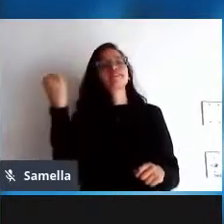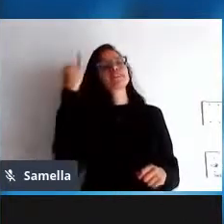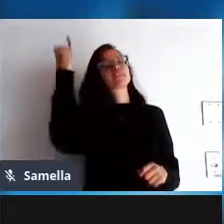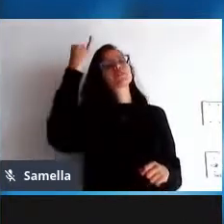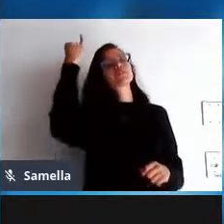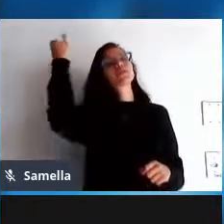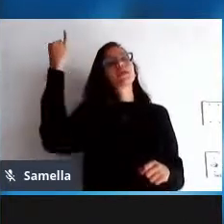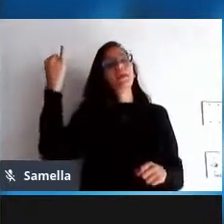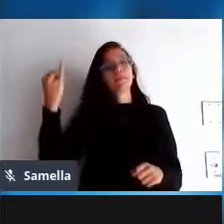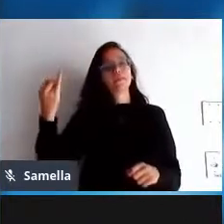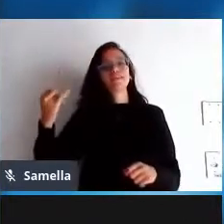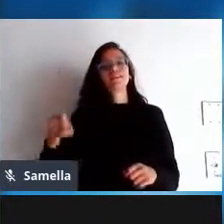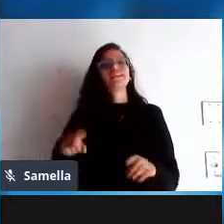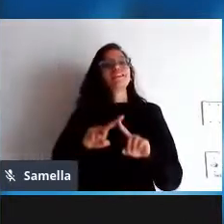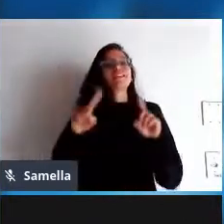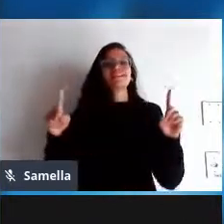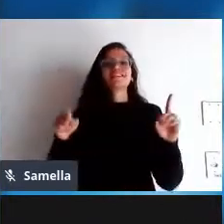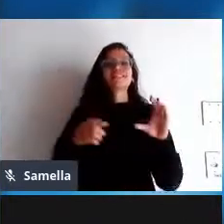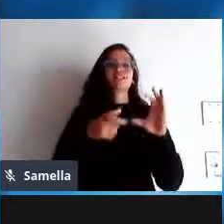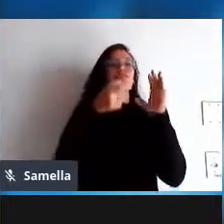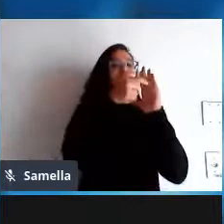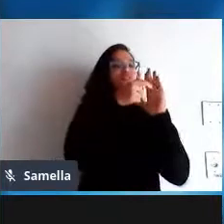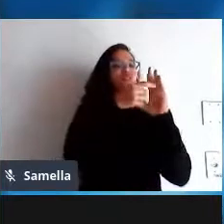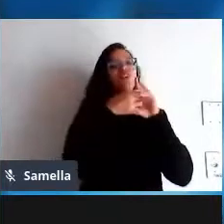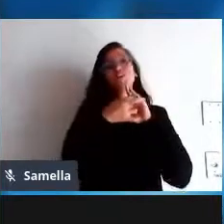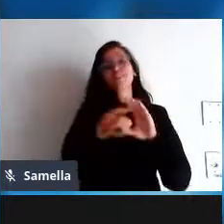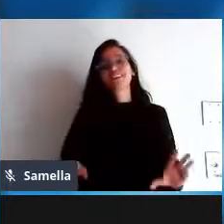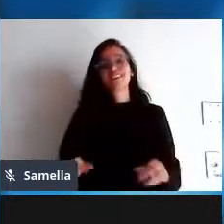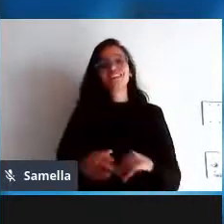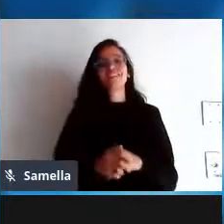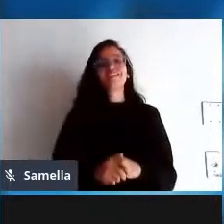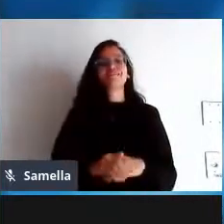software livre galera muito obrigado